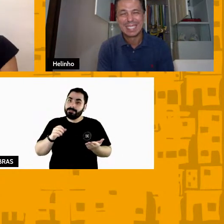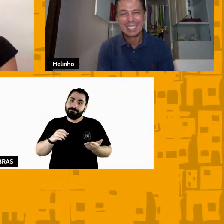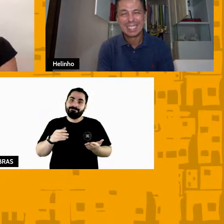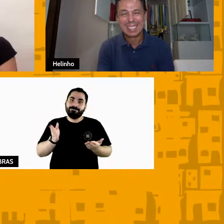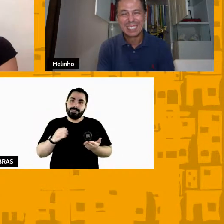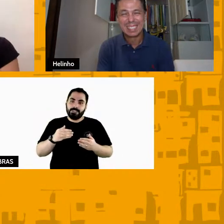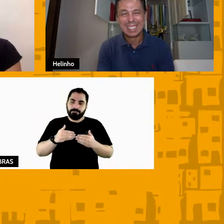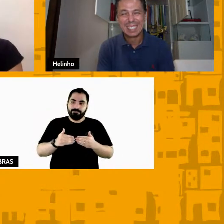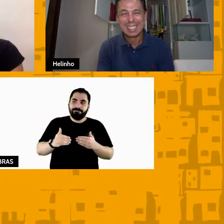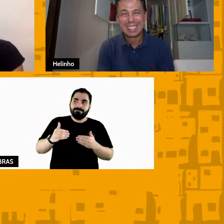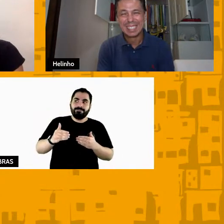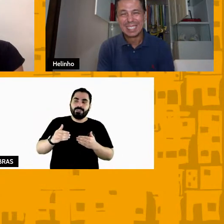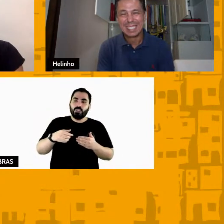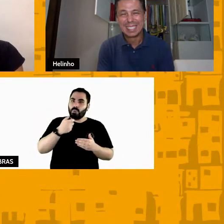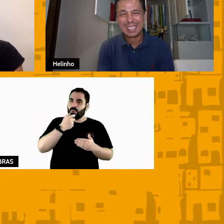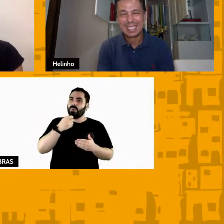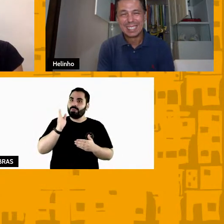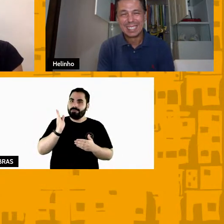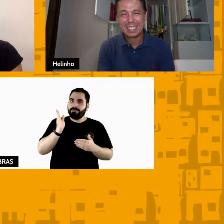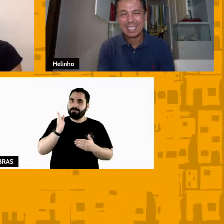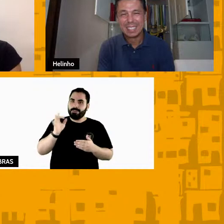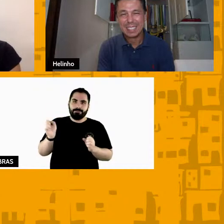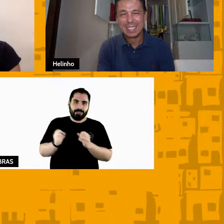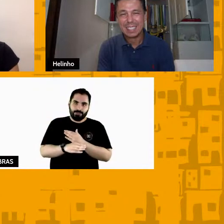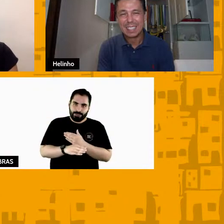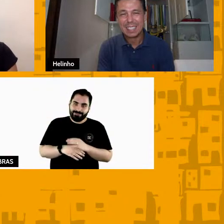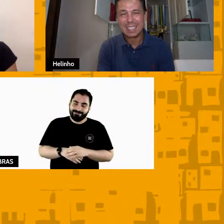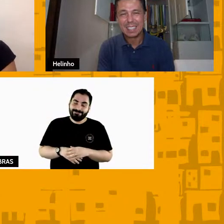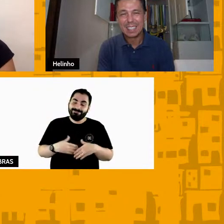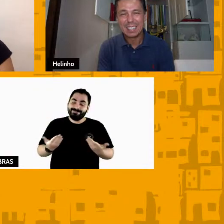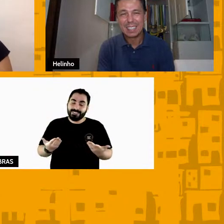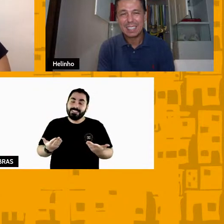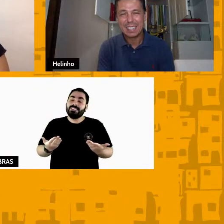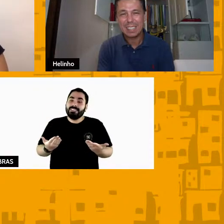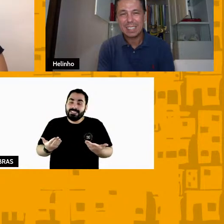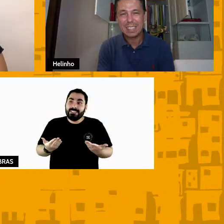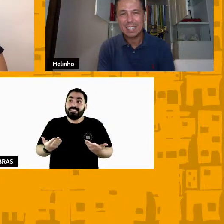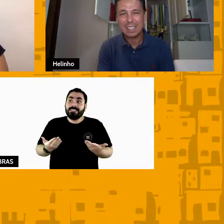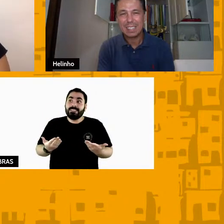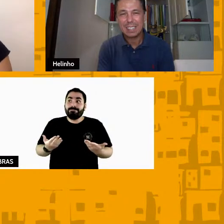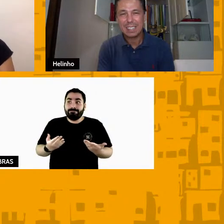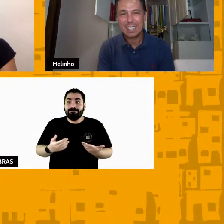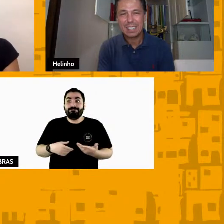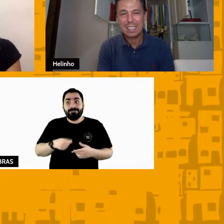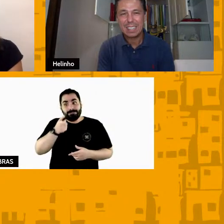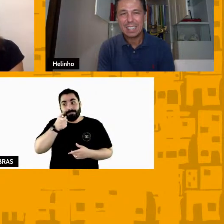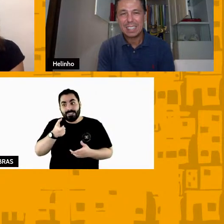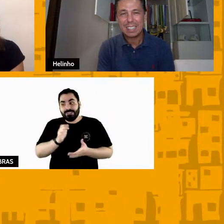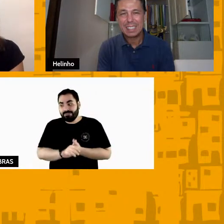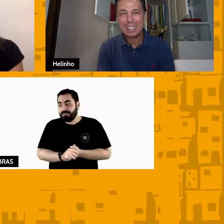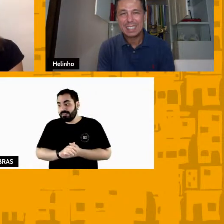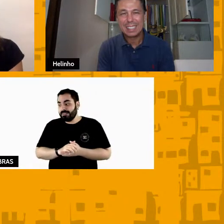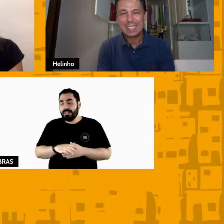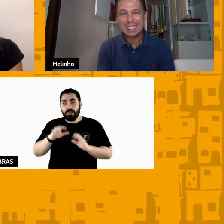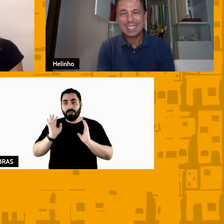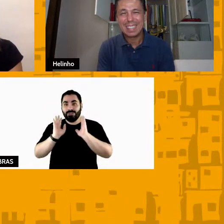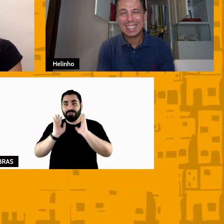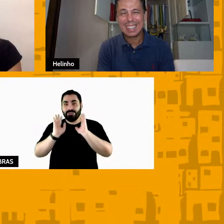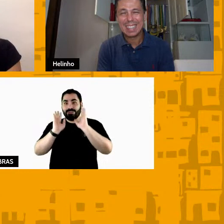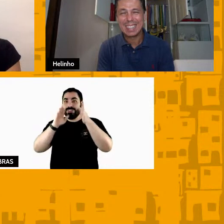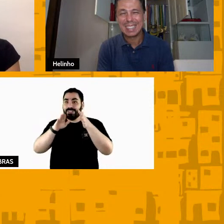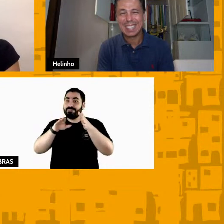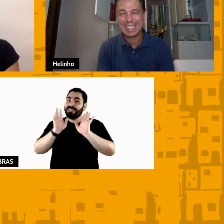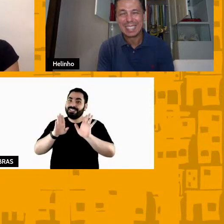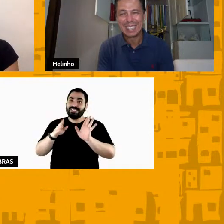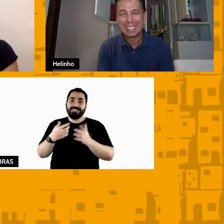o juiz foi lá pitou e por incrível que pareça um jogo de basquete que acaba empatado a gente nunca viu isso